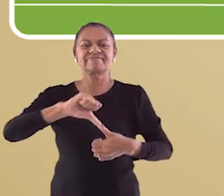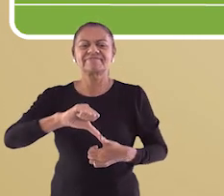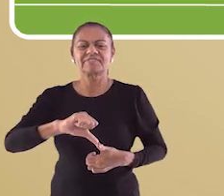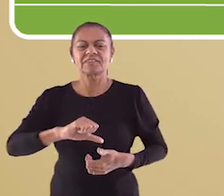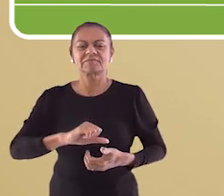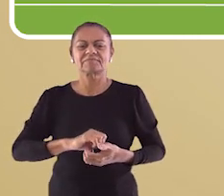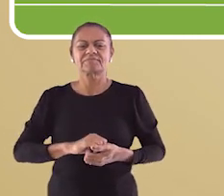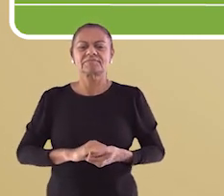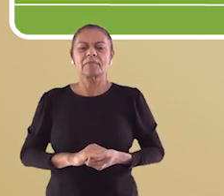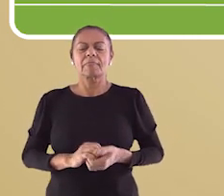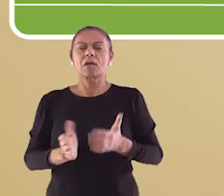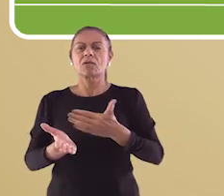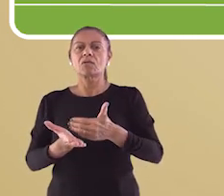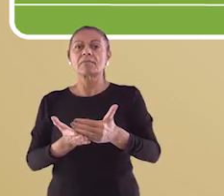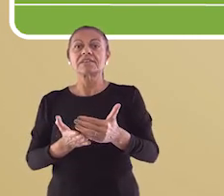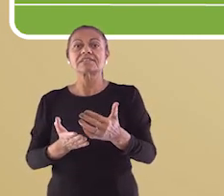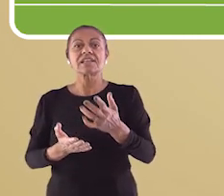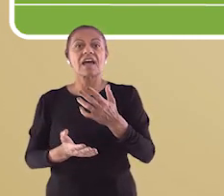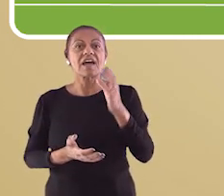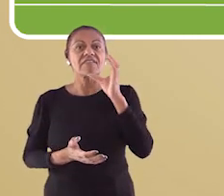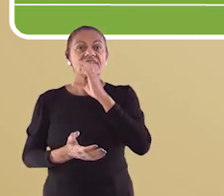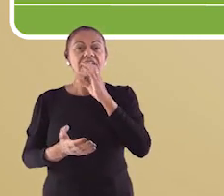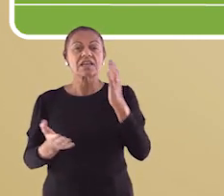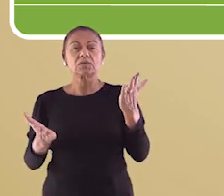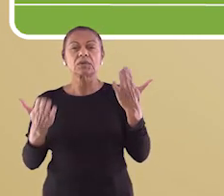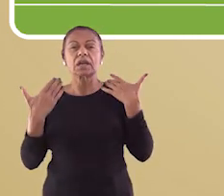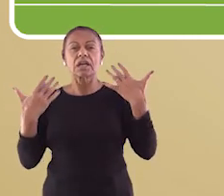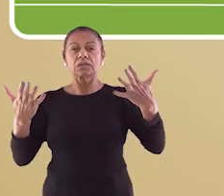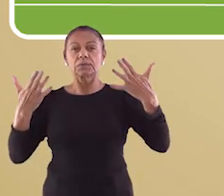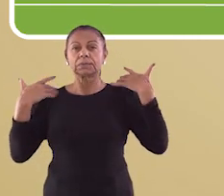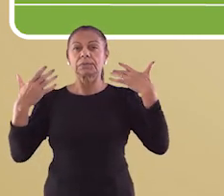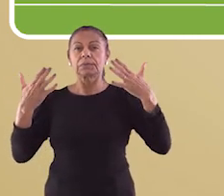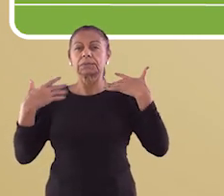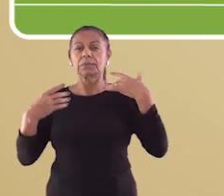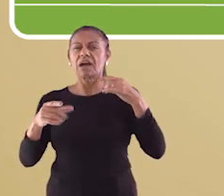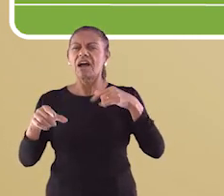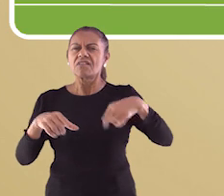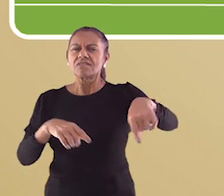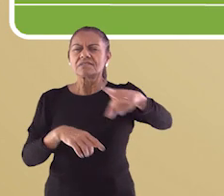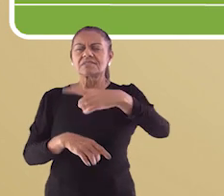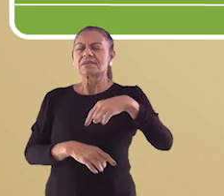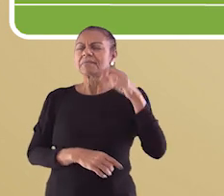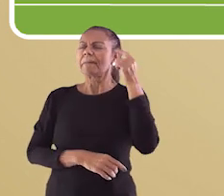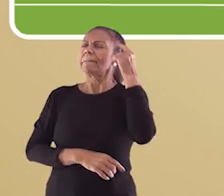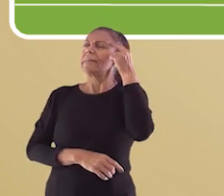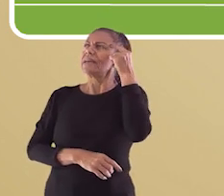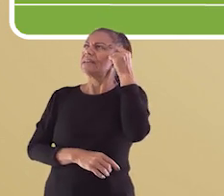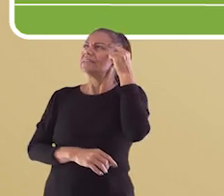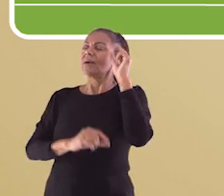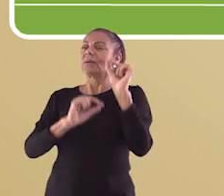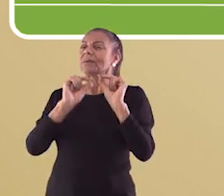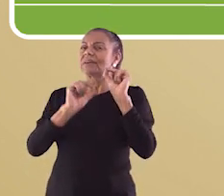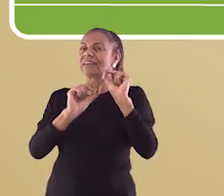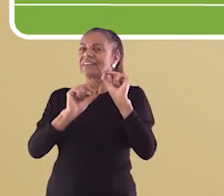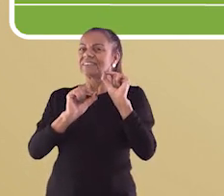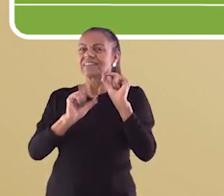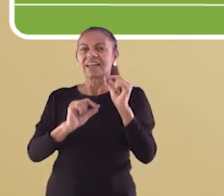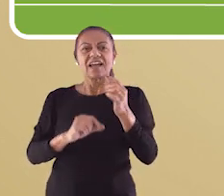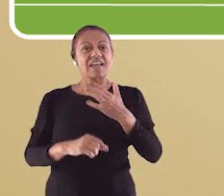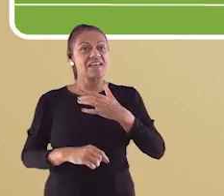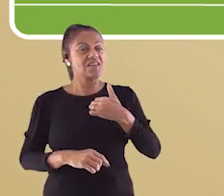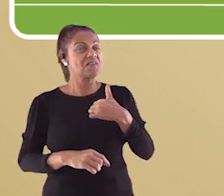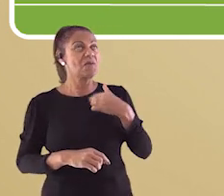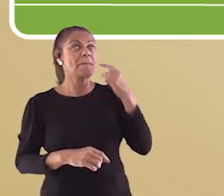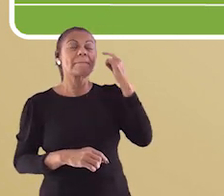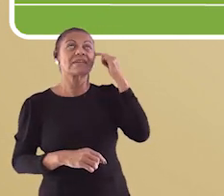Começaremos pelo verão. Bom, quando você pensa em verão, o que vem à sua cabeça? Bom, na minha cabeça